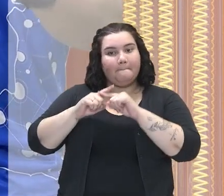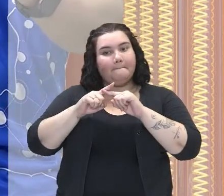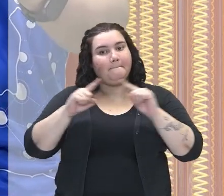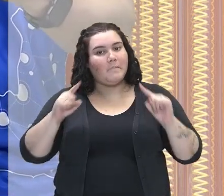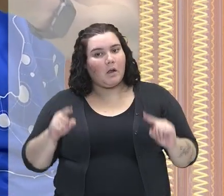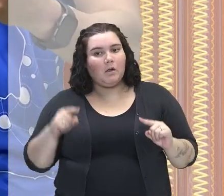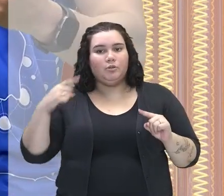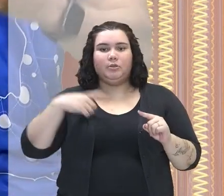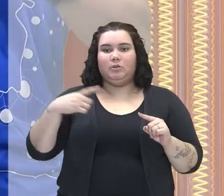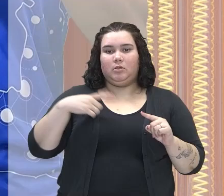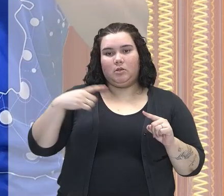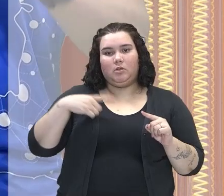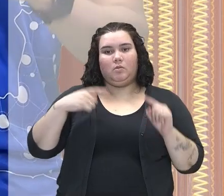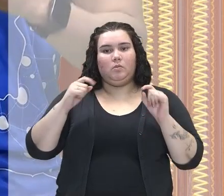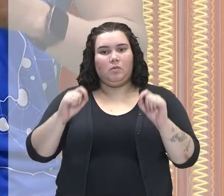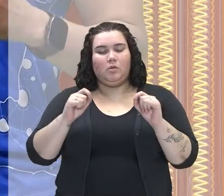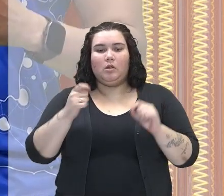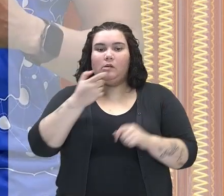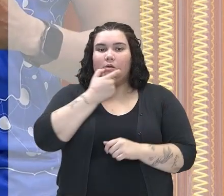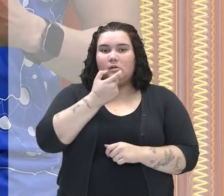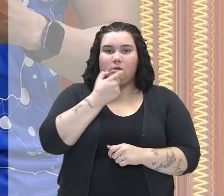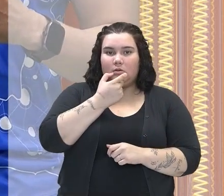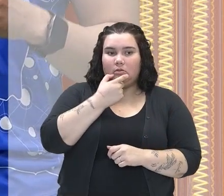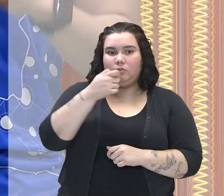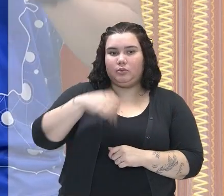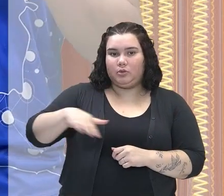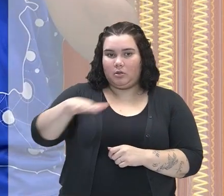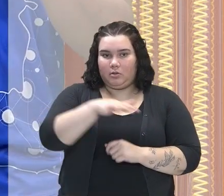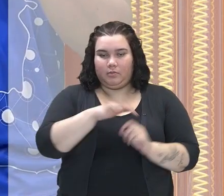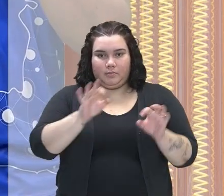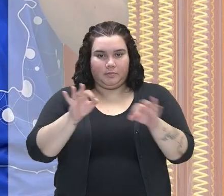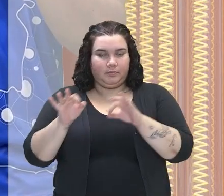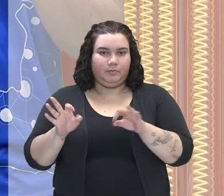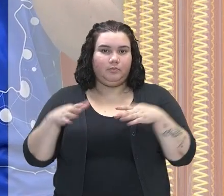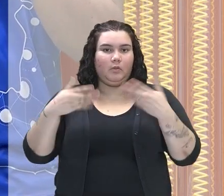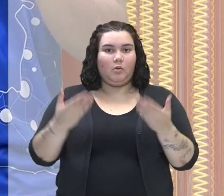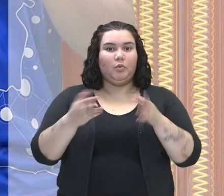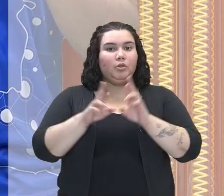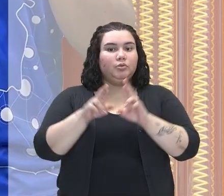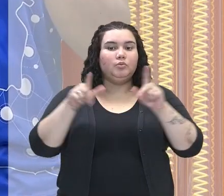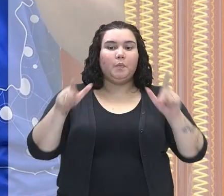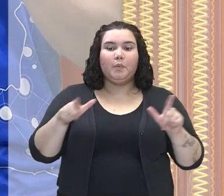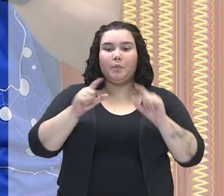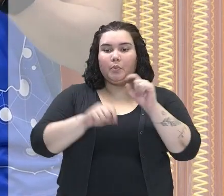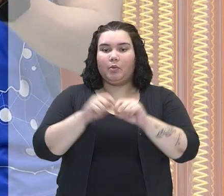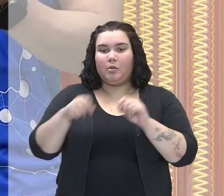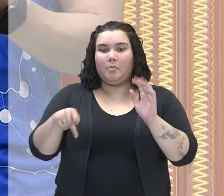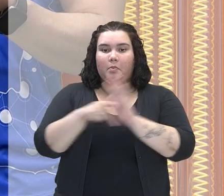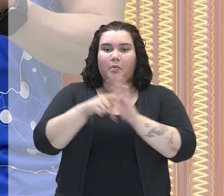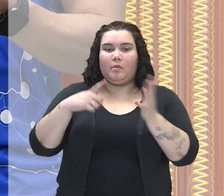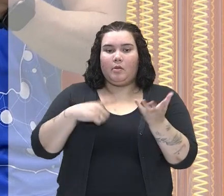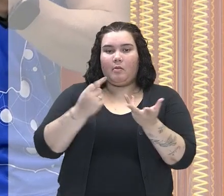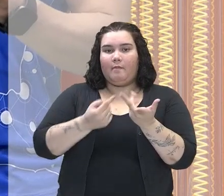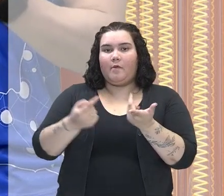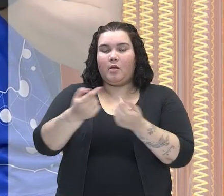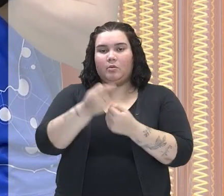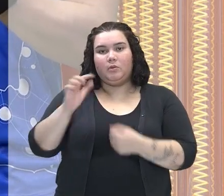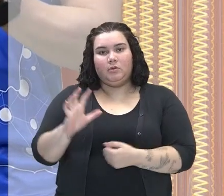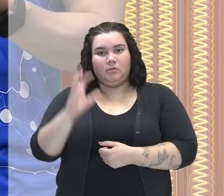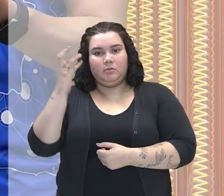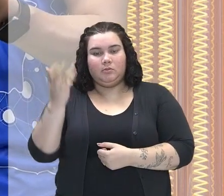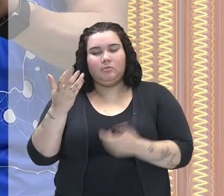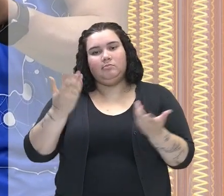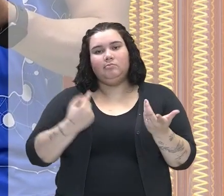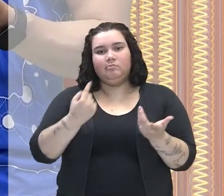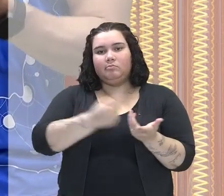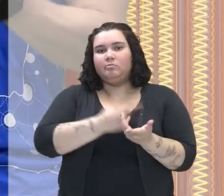tenha sido realizada ali pelos ingleses de uma forma geral, tá certo? Então, difere um pouquinho em decorrência de uma série de fatores. E a gente vai